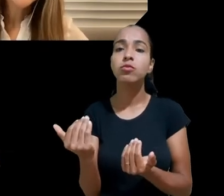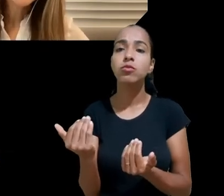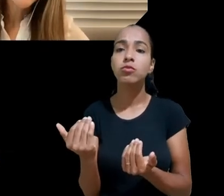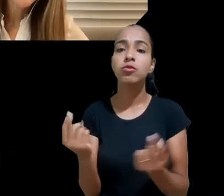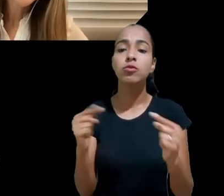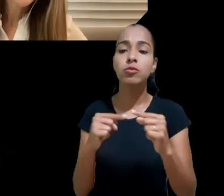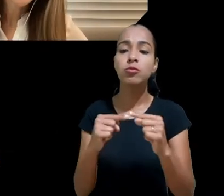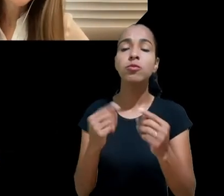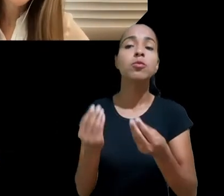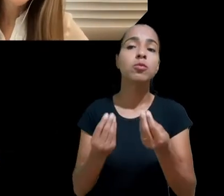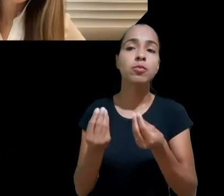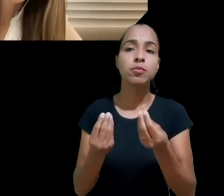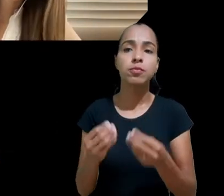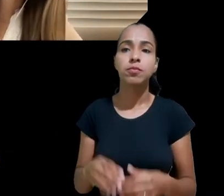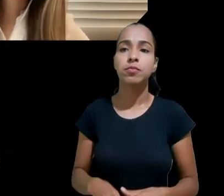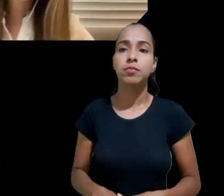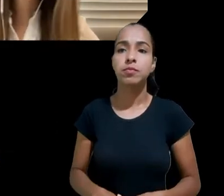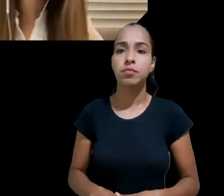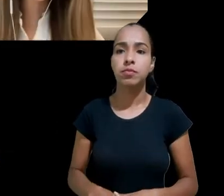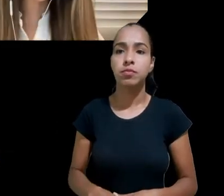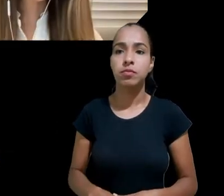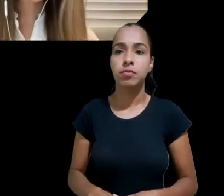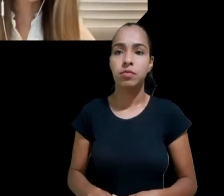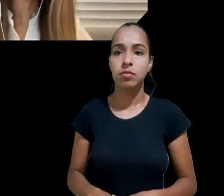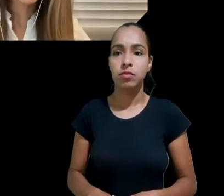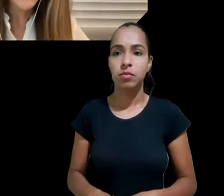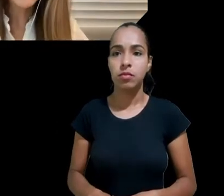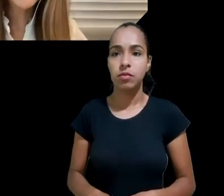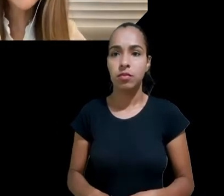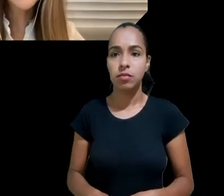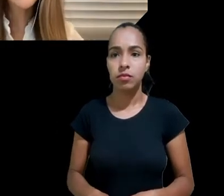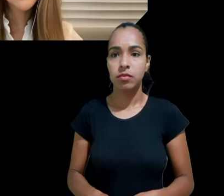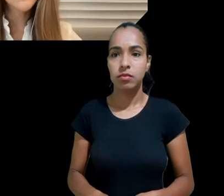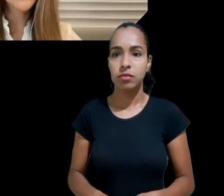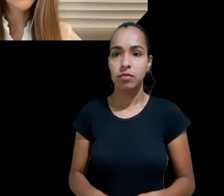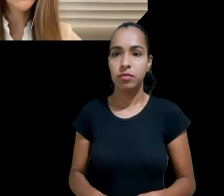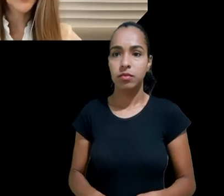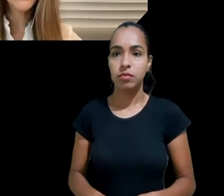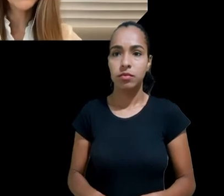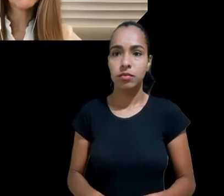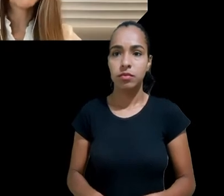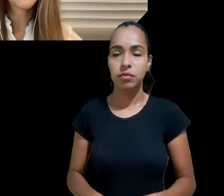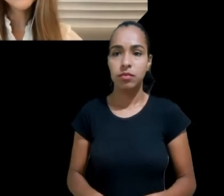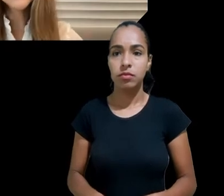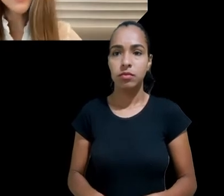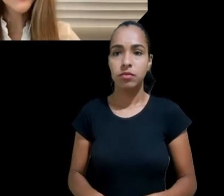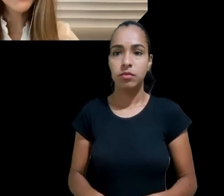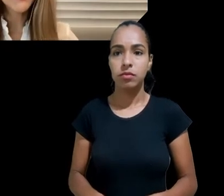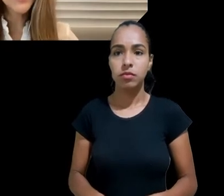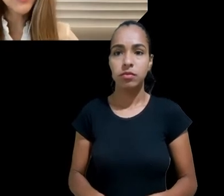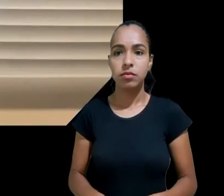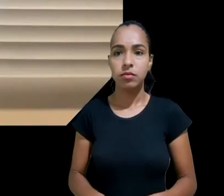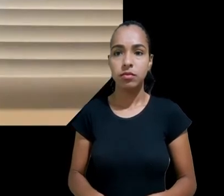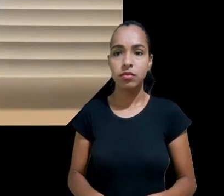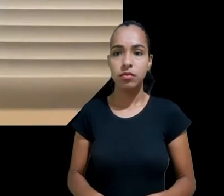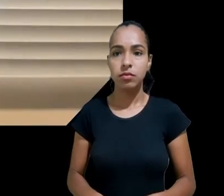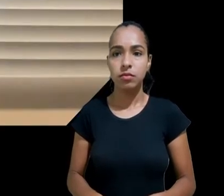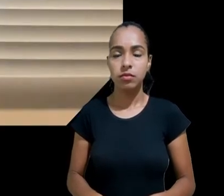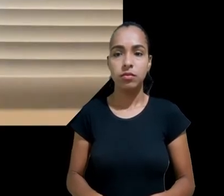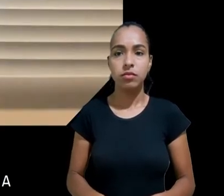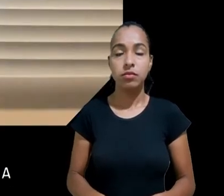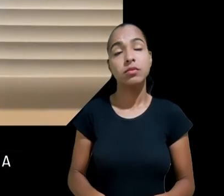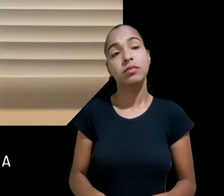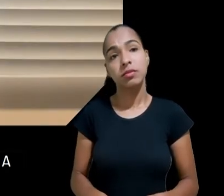Eu não tenho a menor dúvida que isso envolve a questão do próprio desenho do que a gente chama da